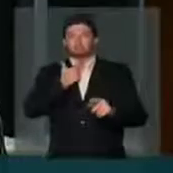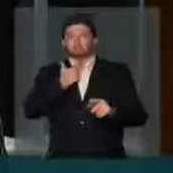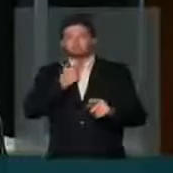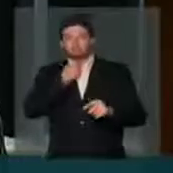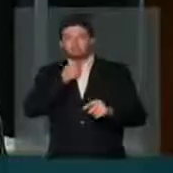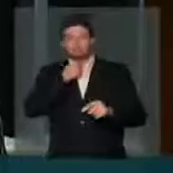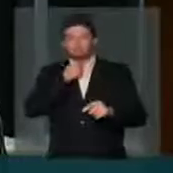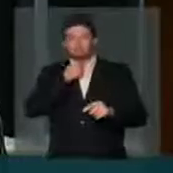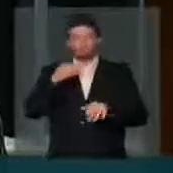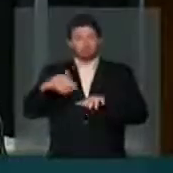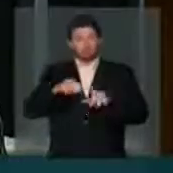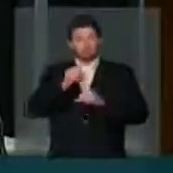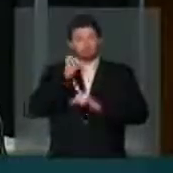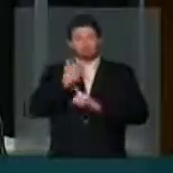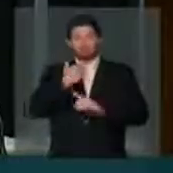criminalizar movimentos sociais.